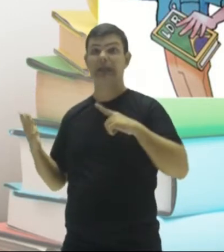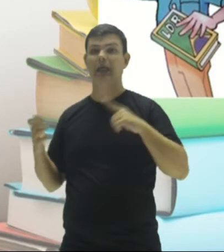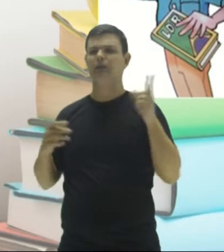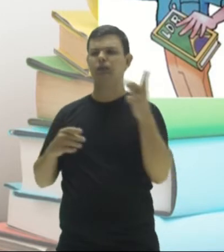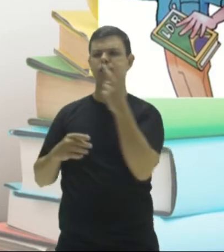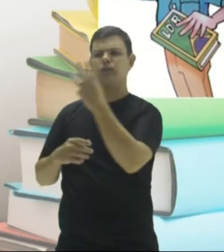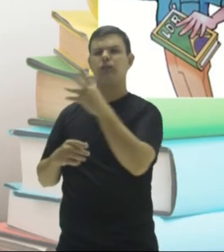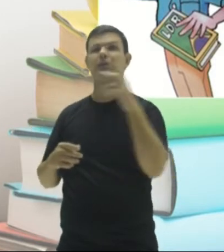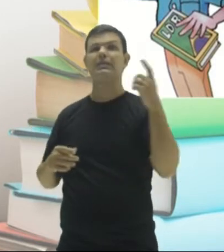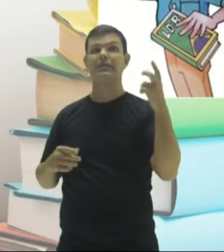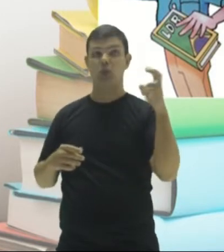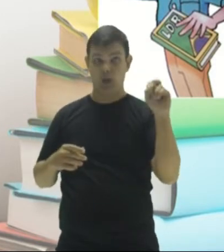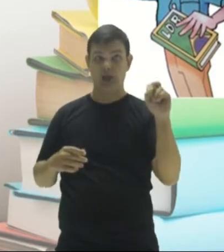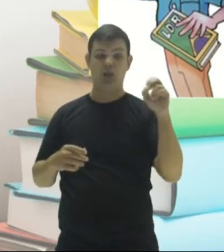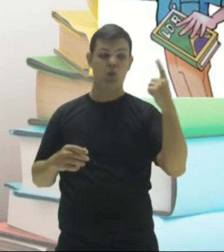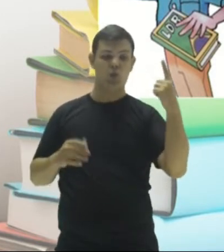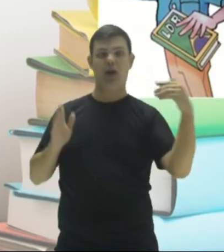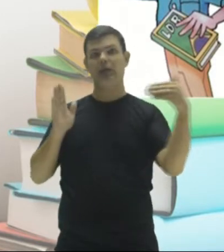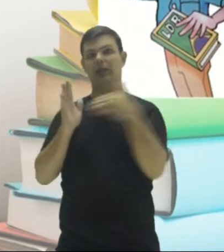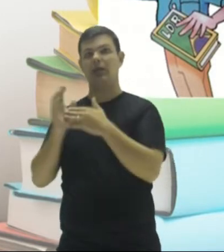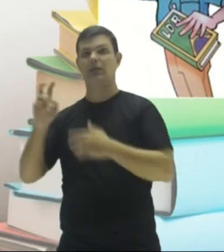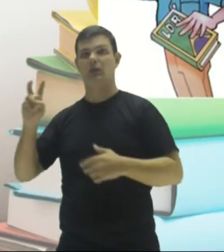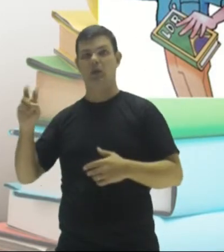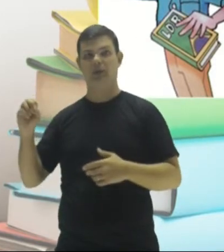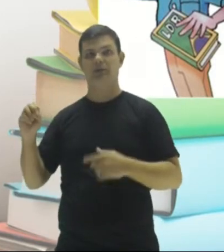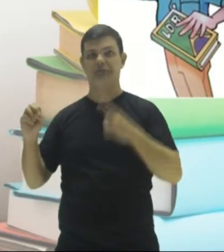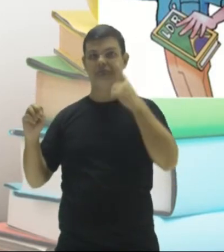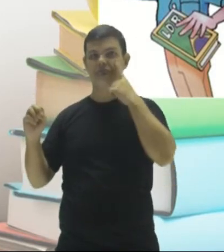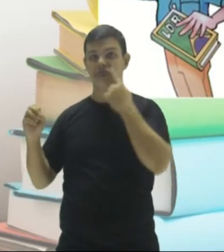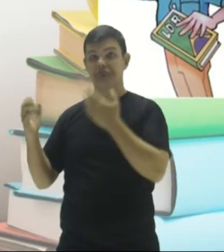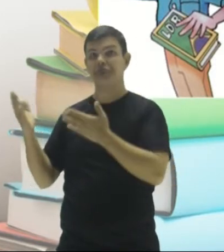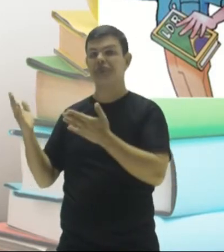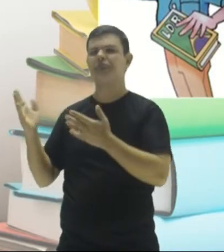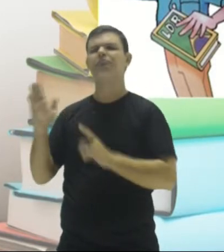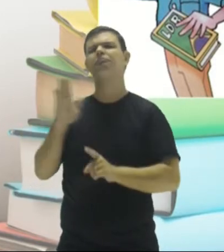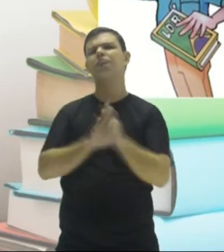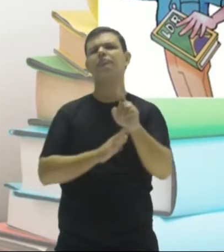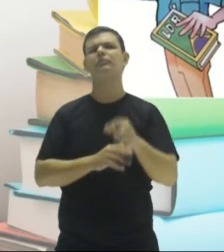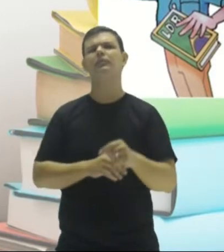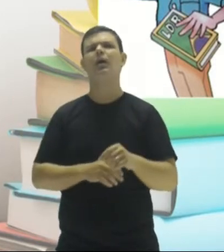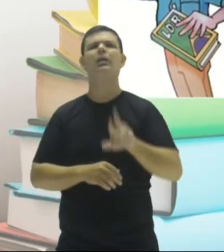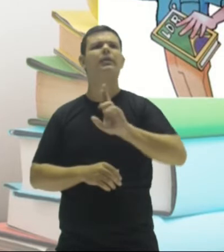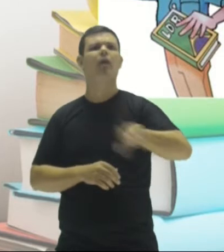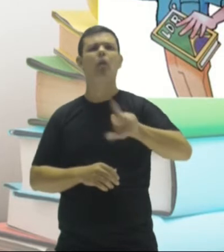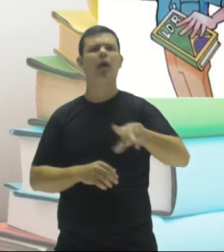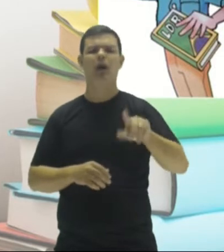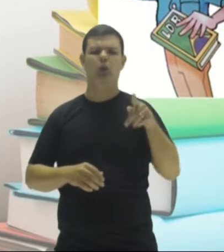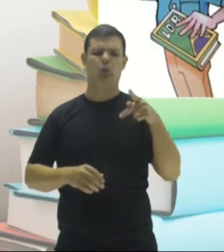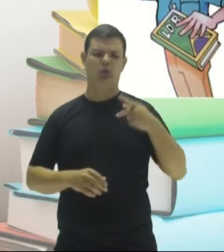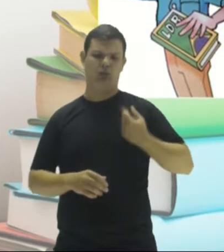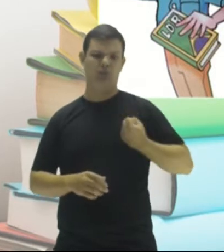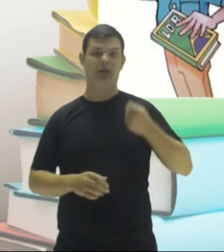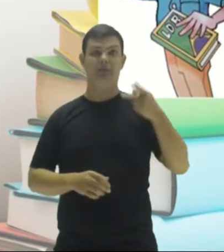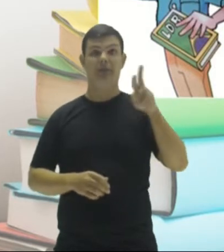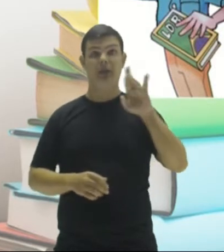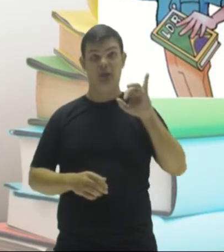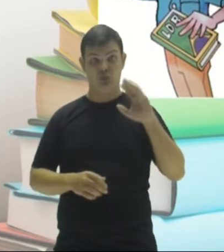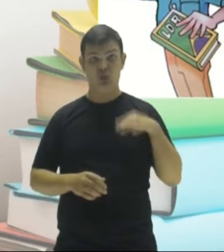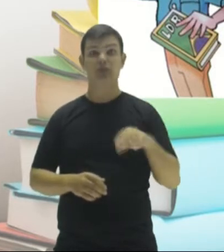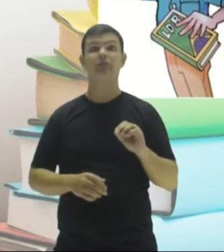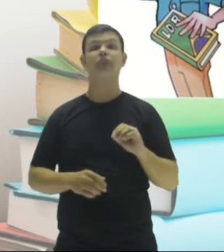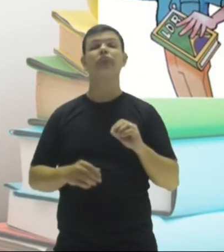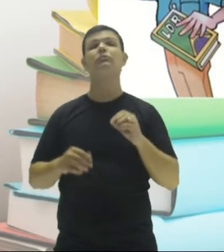algarismos, que vem do número 1 ao número 50. Olha essa pergunta aí. Não são números primos quando terminados em